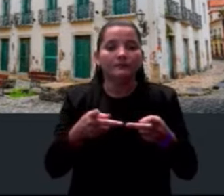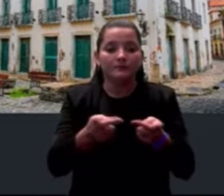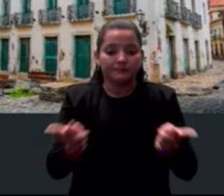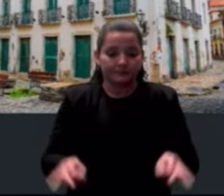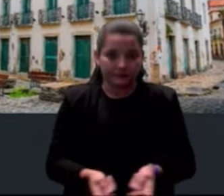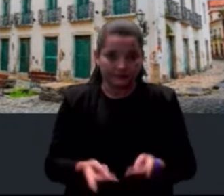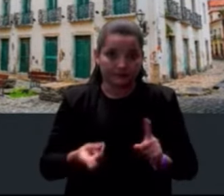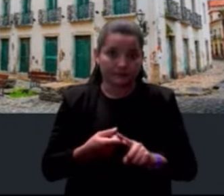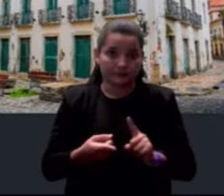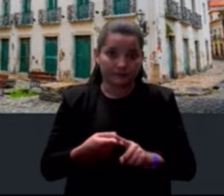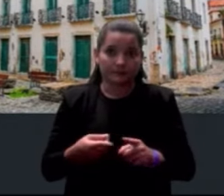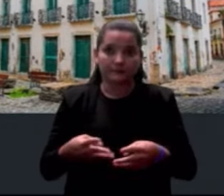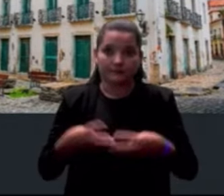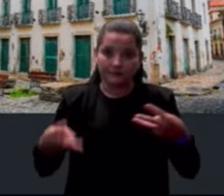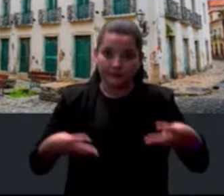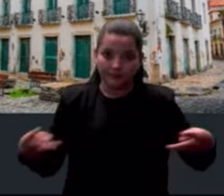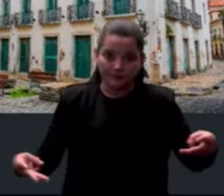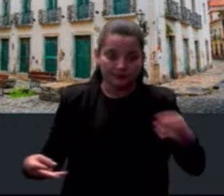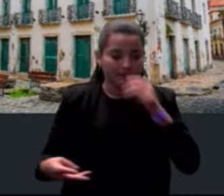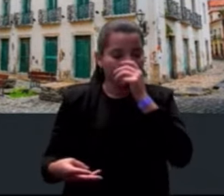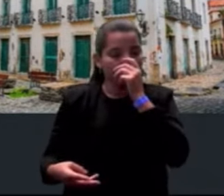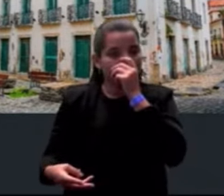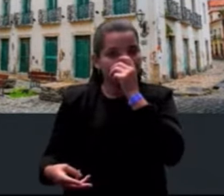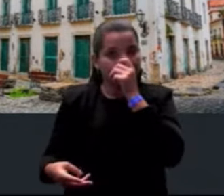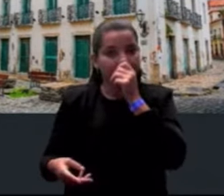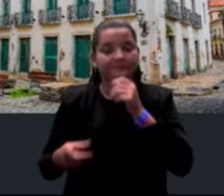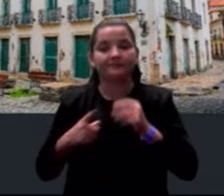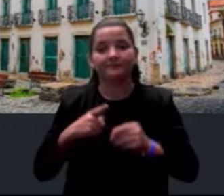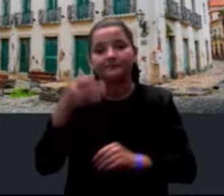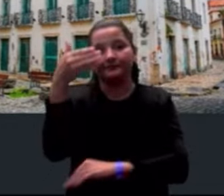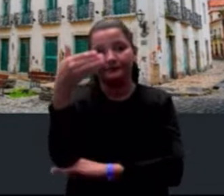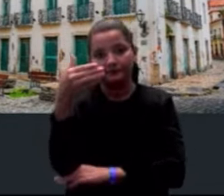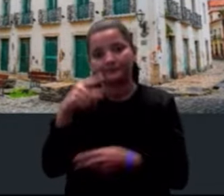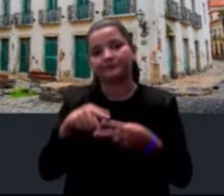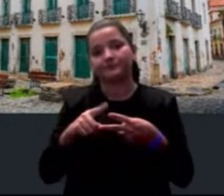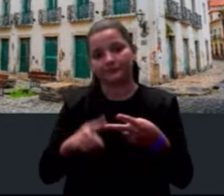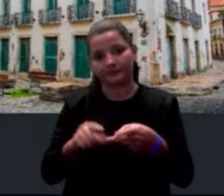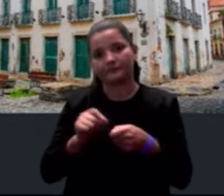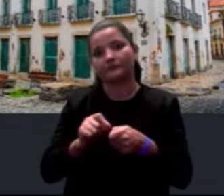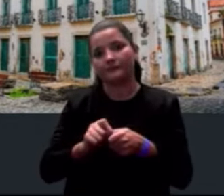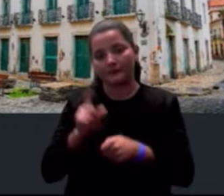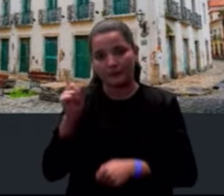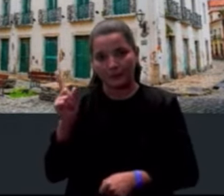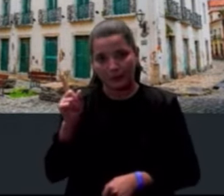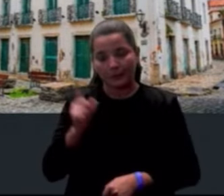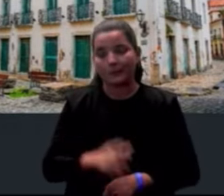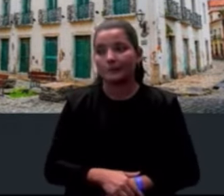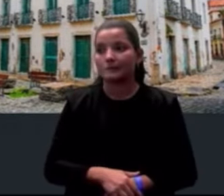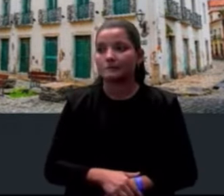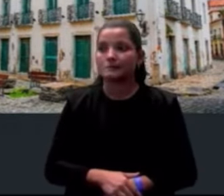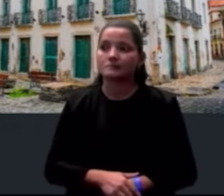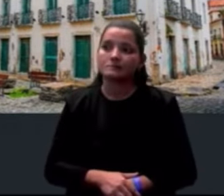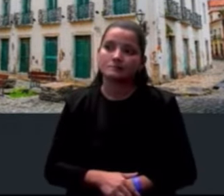atender estes dois hotéis. Dois hotéis que será, basicamente, um.